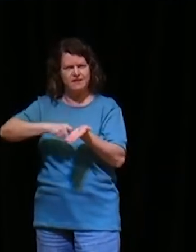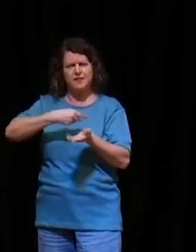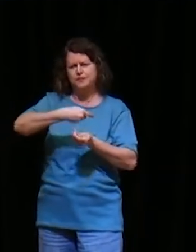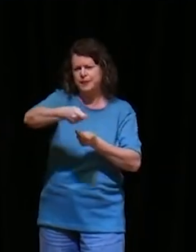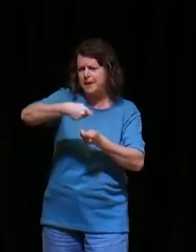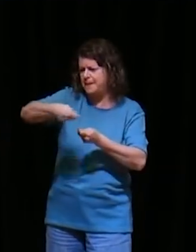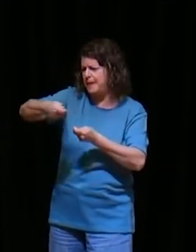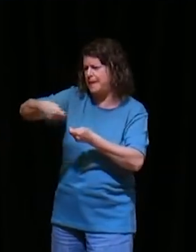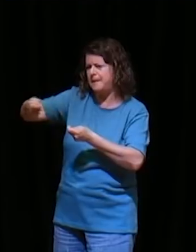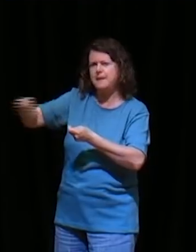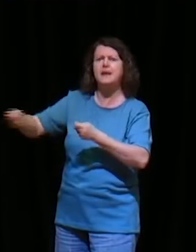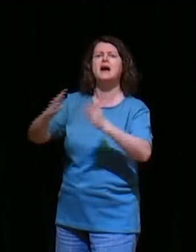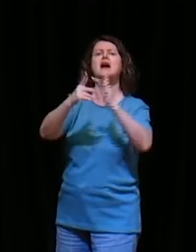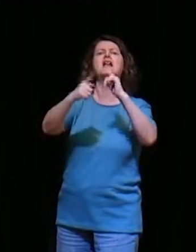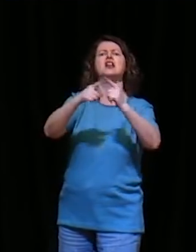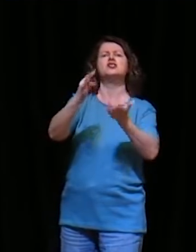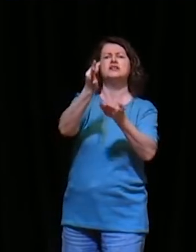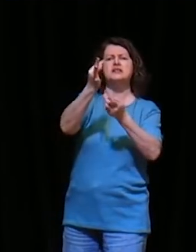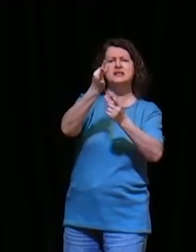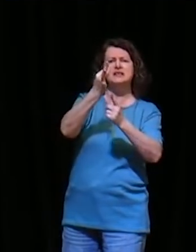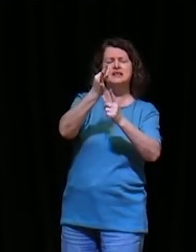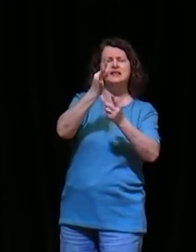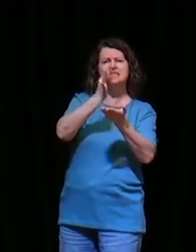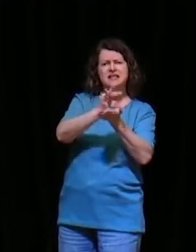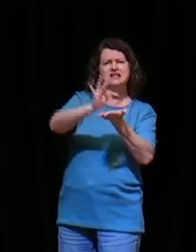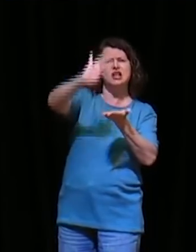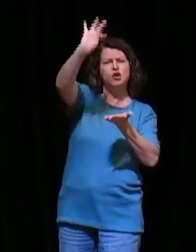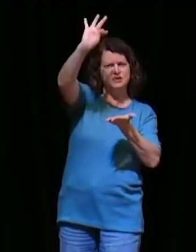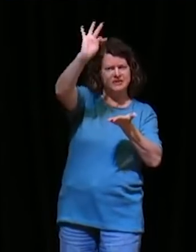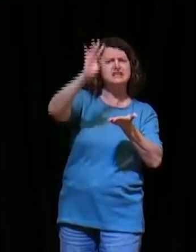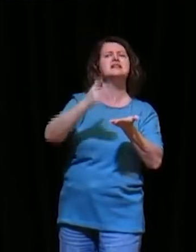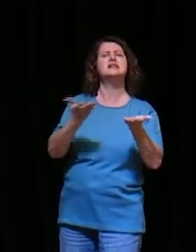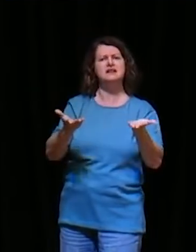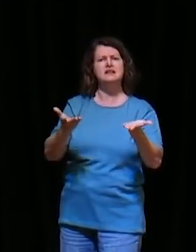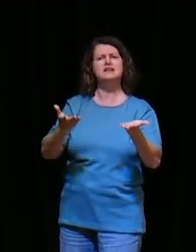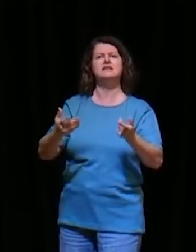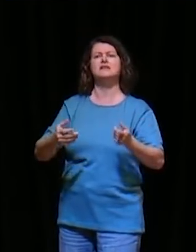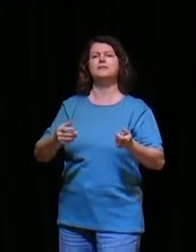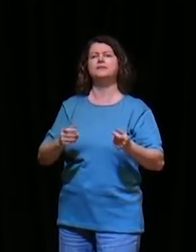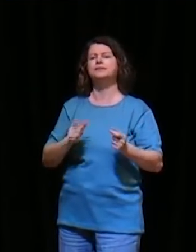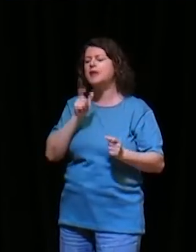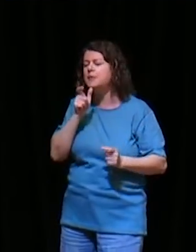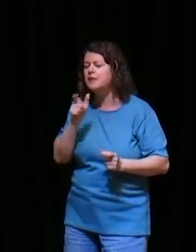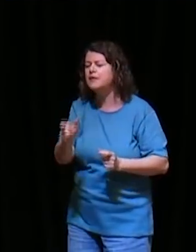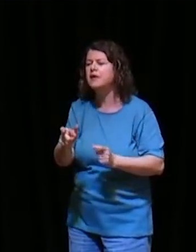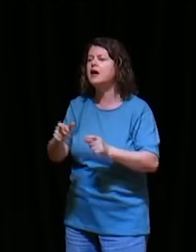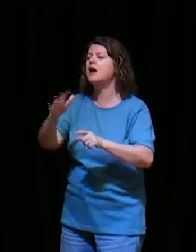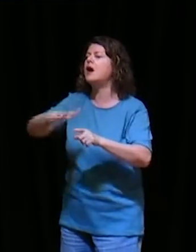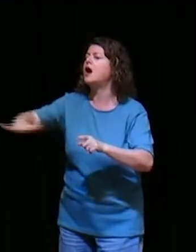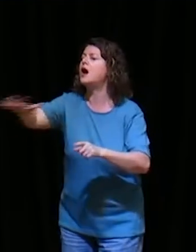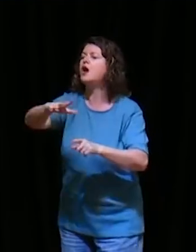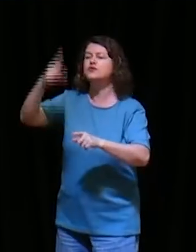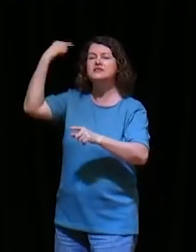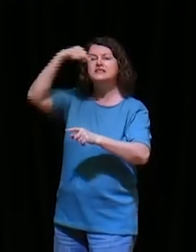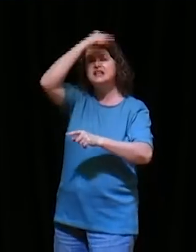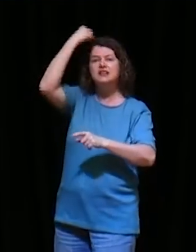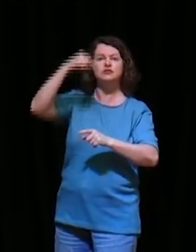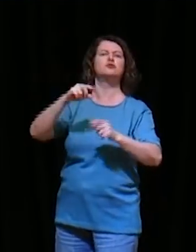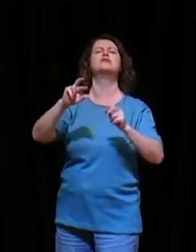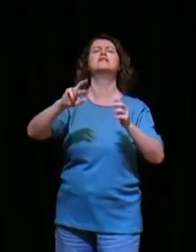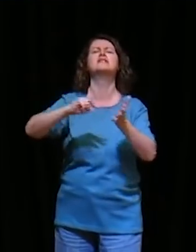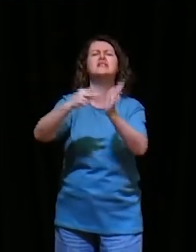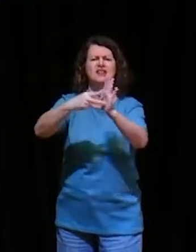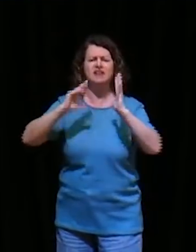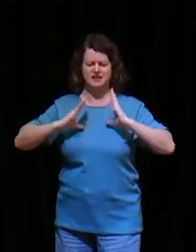igreja, dos Tessalonicenses, você vai dizer, vai ver ele escrevendo assim, aos santos, da cidade de Roma, aos santificados, na